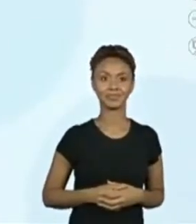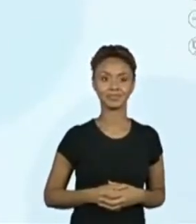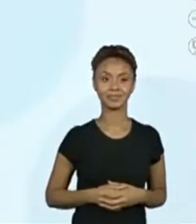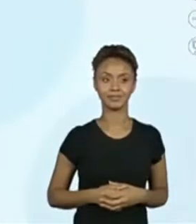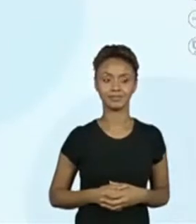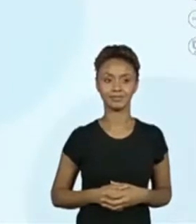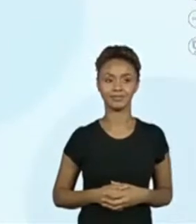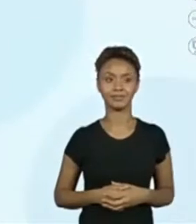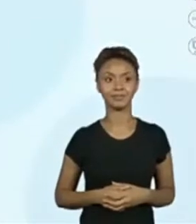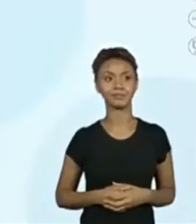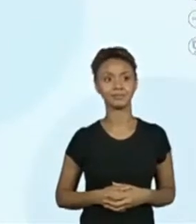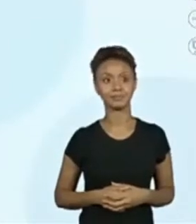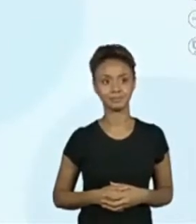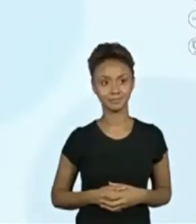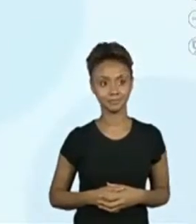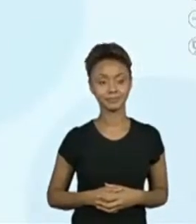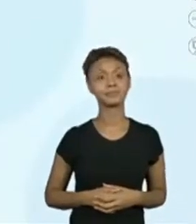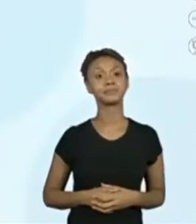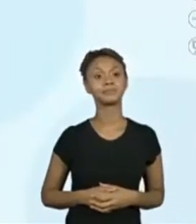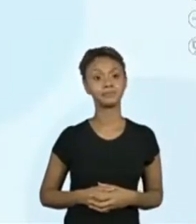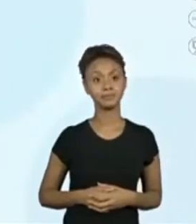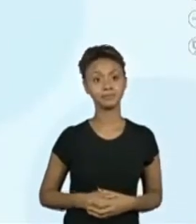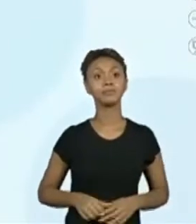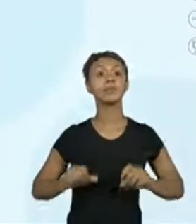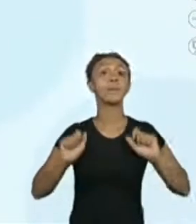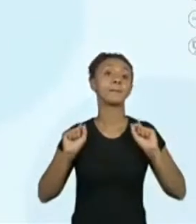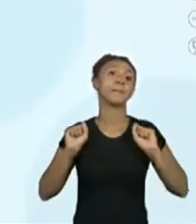transmite ou possibilita...